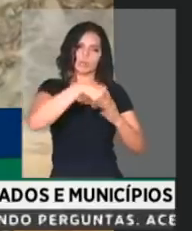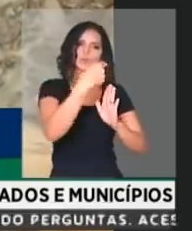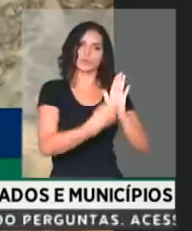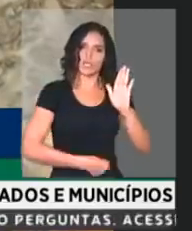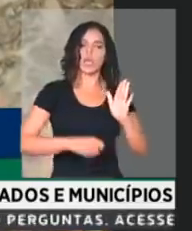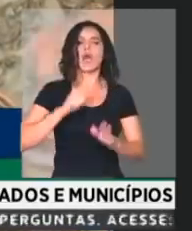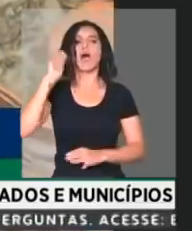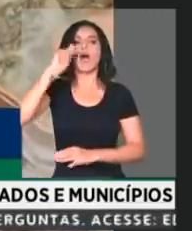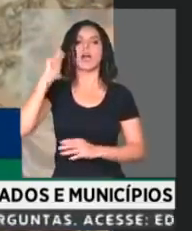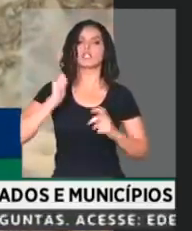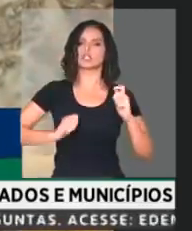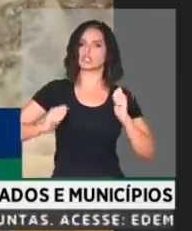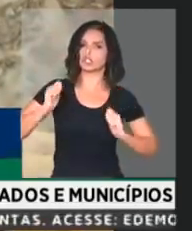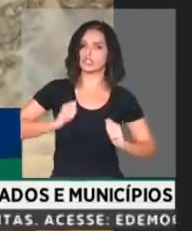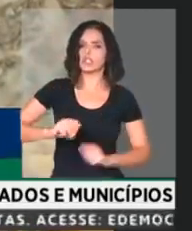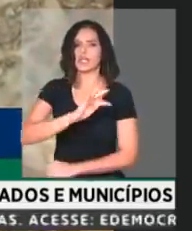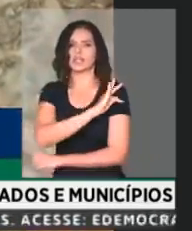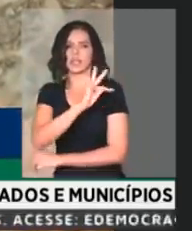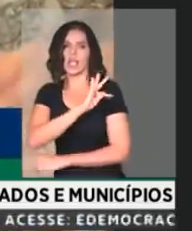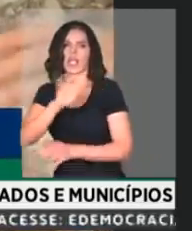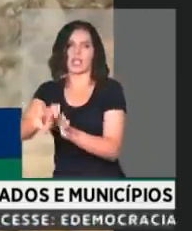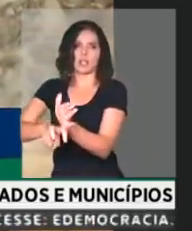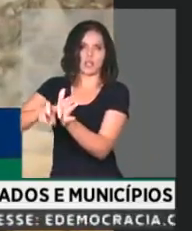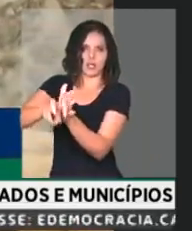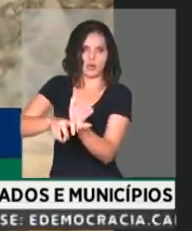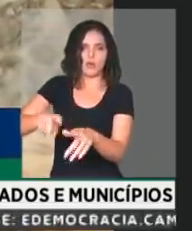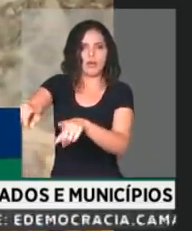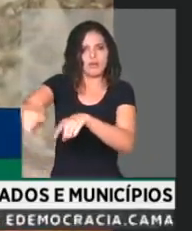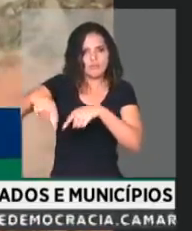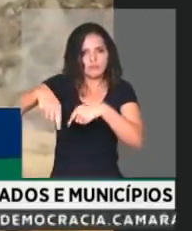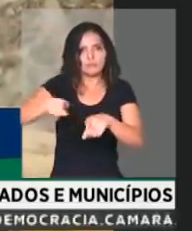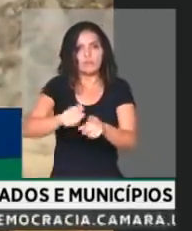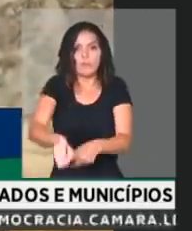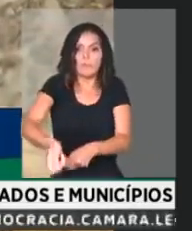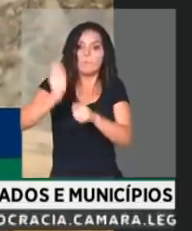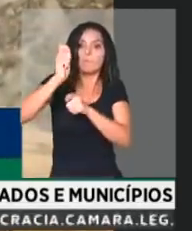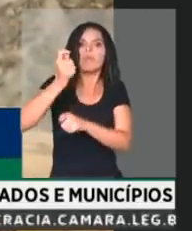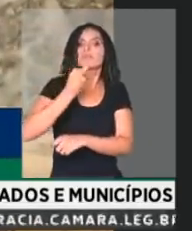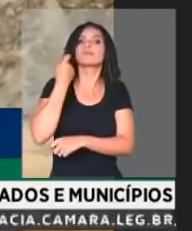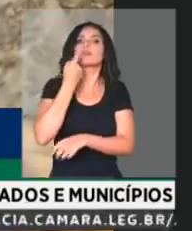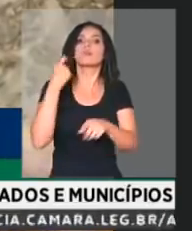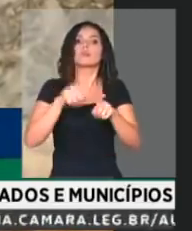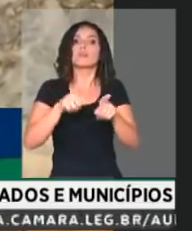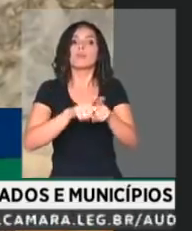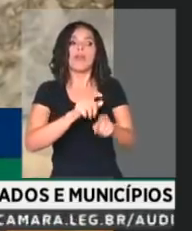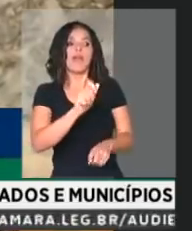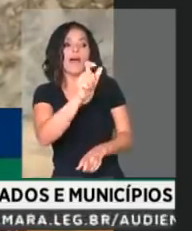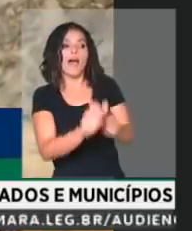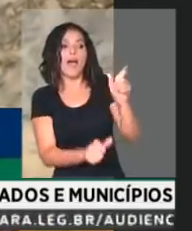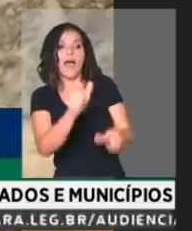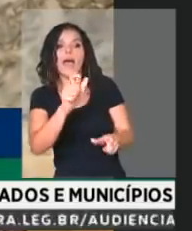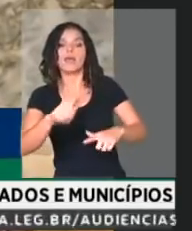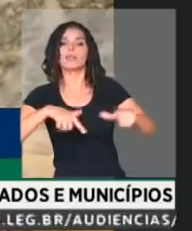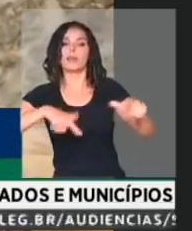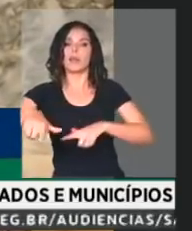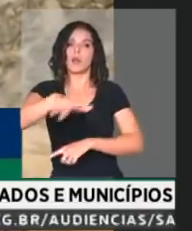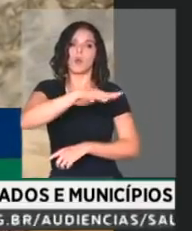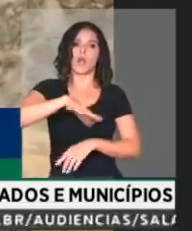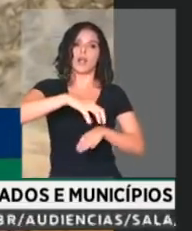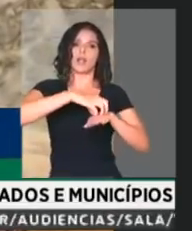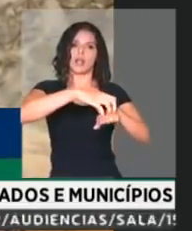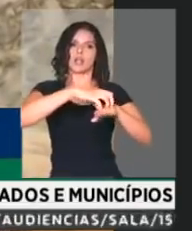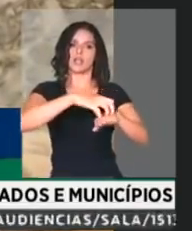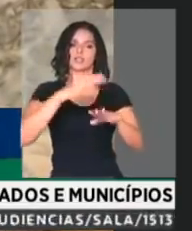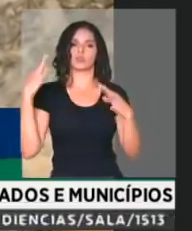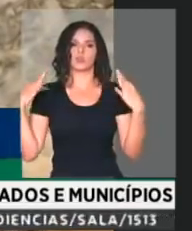agricultores, pescadores, agentes de turismo, tantas categorias importantes, quilombolas. Nós precisamos